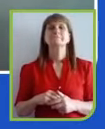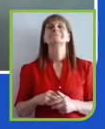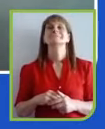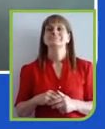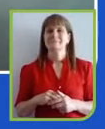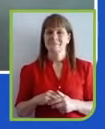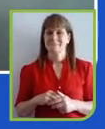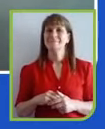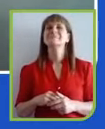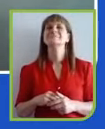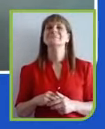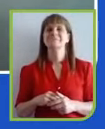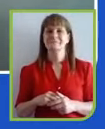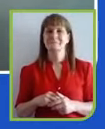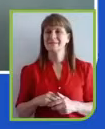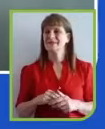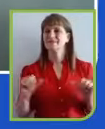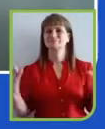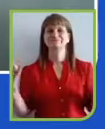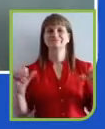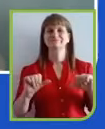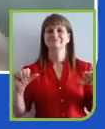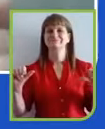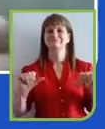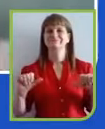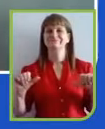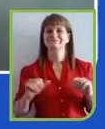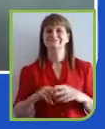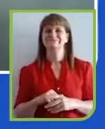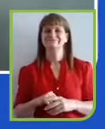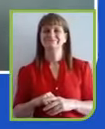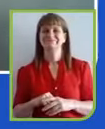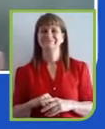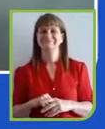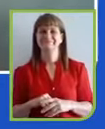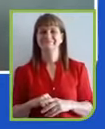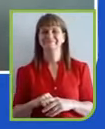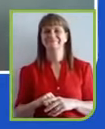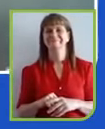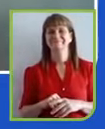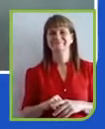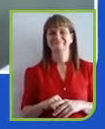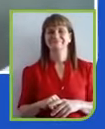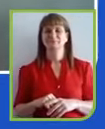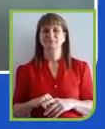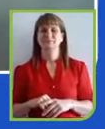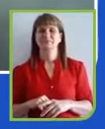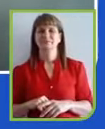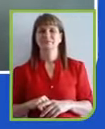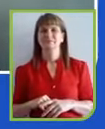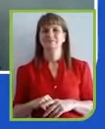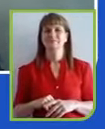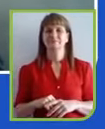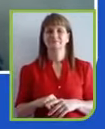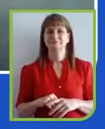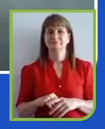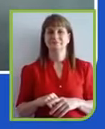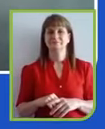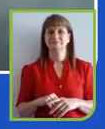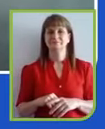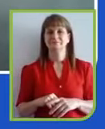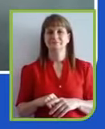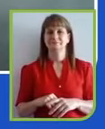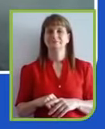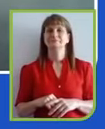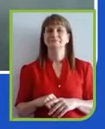fazendo as Libras, para que ela tenha uma compreensão melhor, tentar falar um pouquinho mais alto. Parece que tem